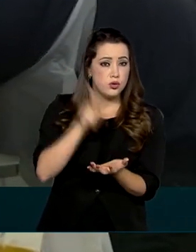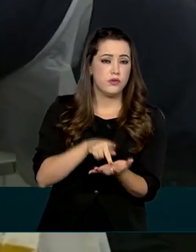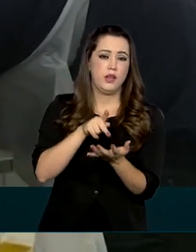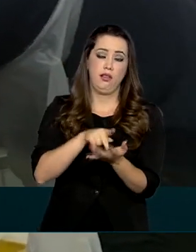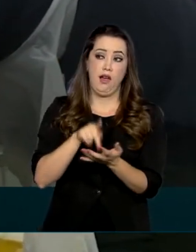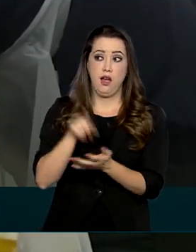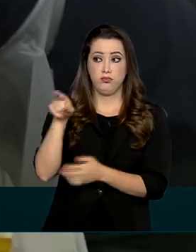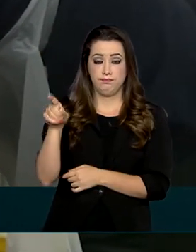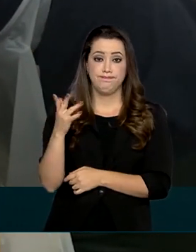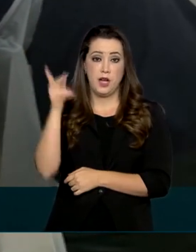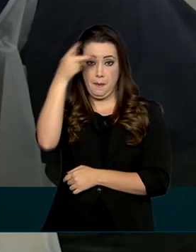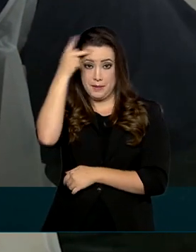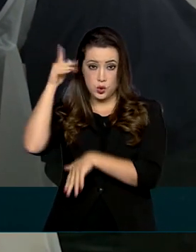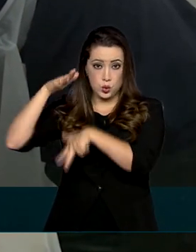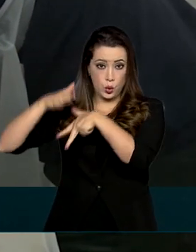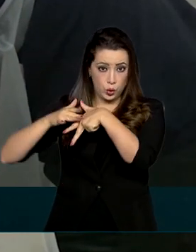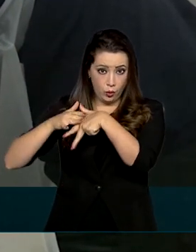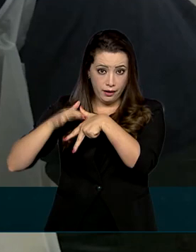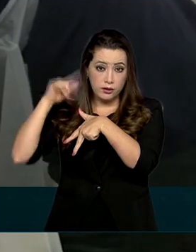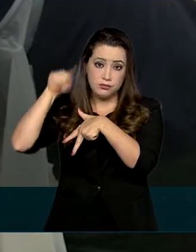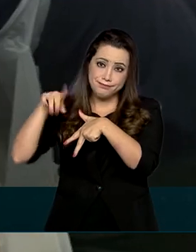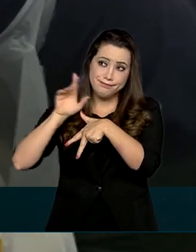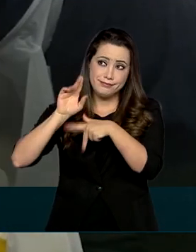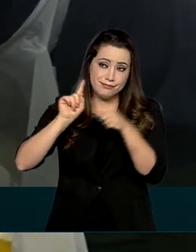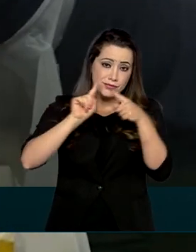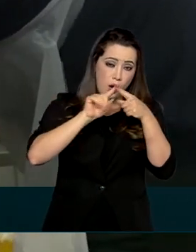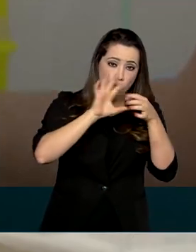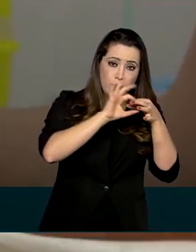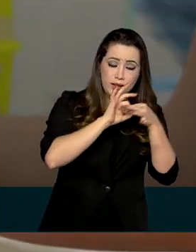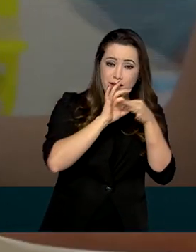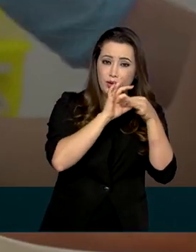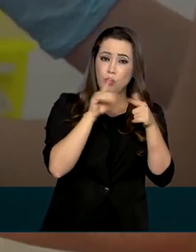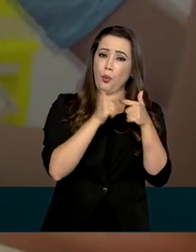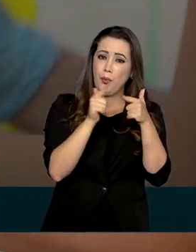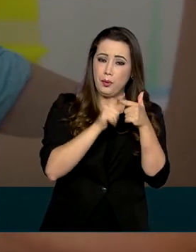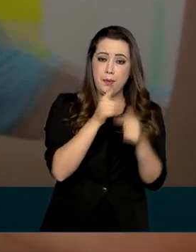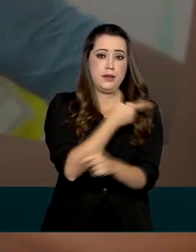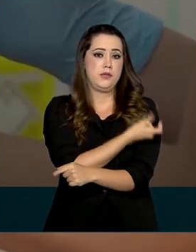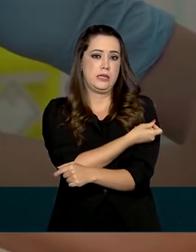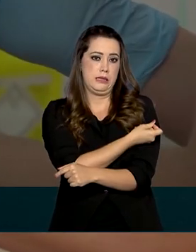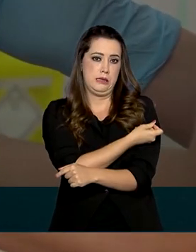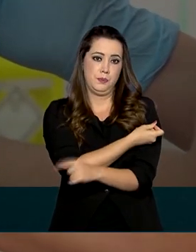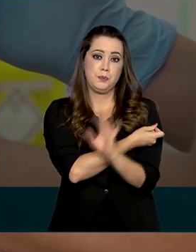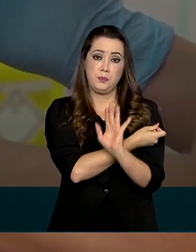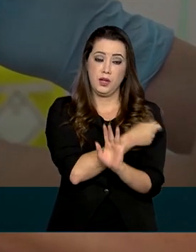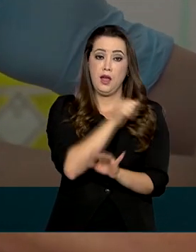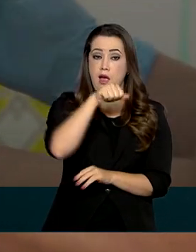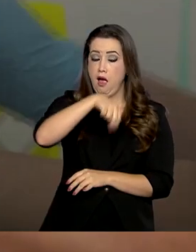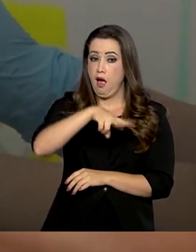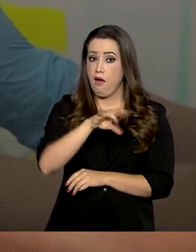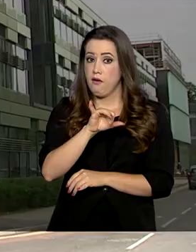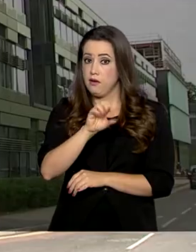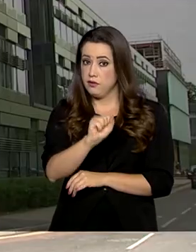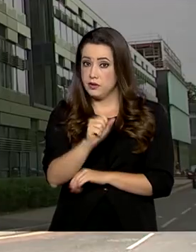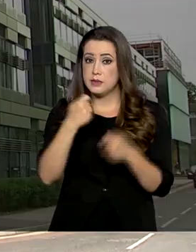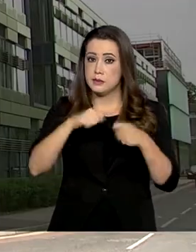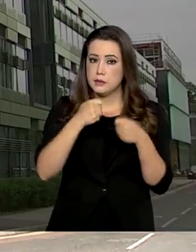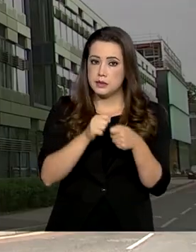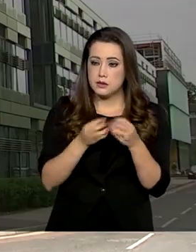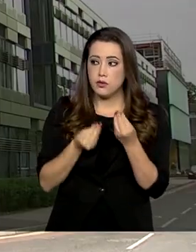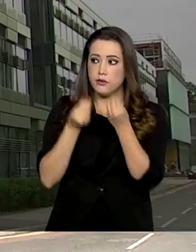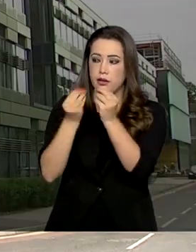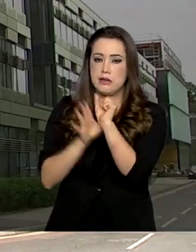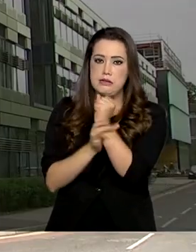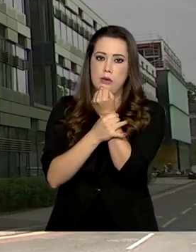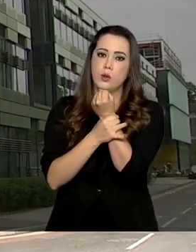efeito inesperado tem relação com a vacina aplicada. Como órgão regulador, o papel da Anvisa é justamente validar a segurança